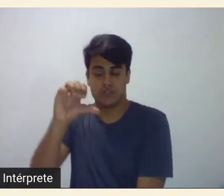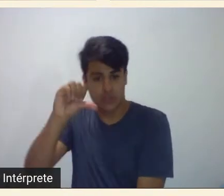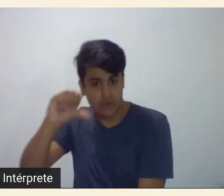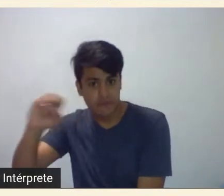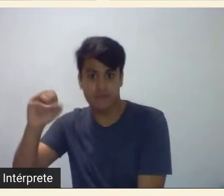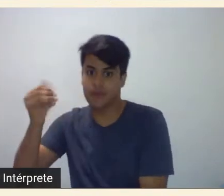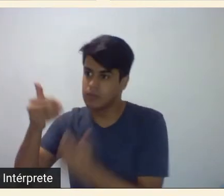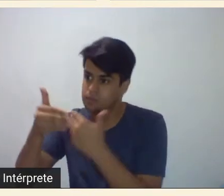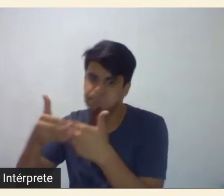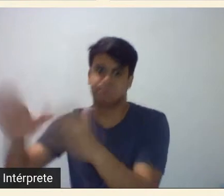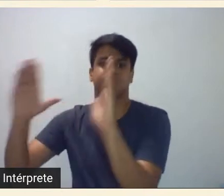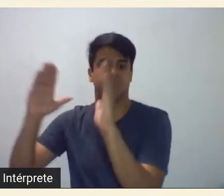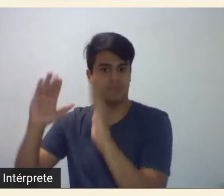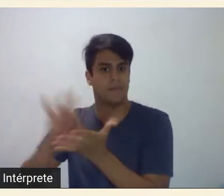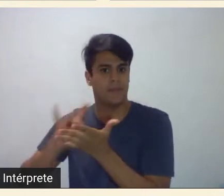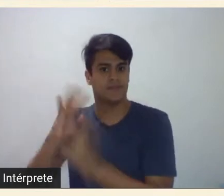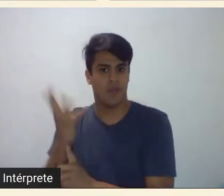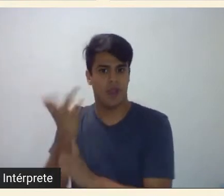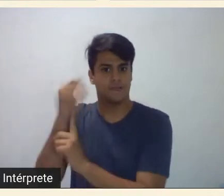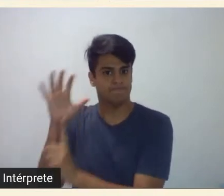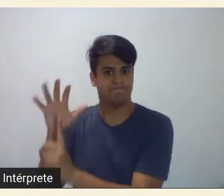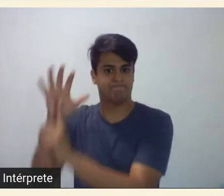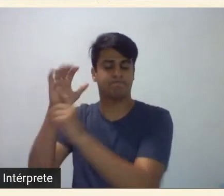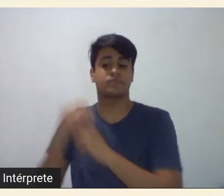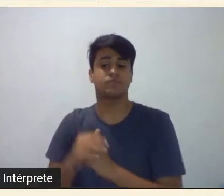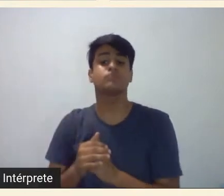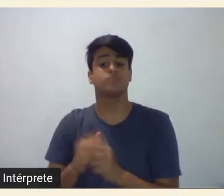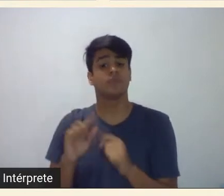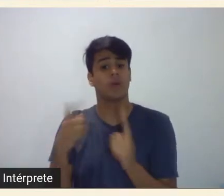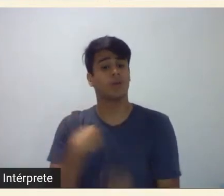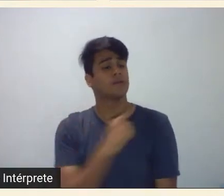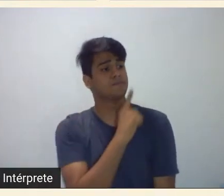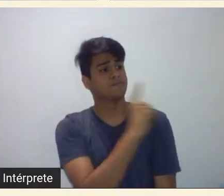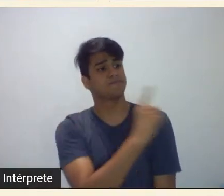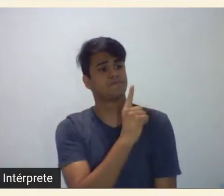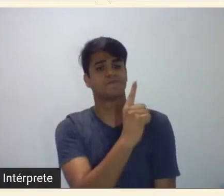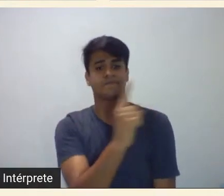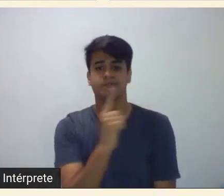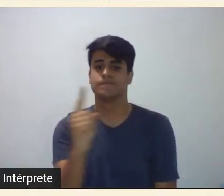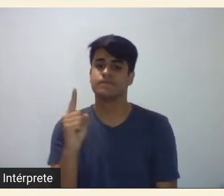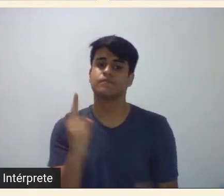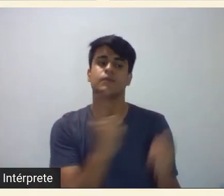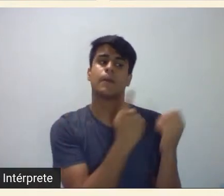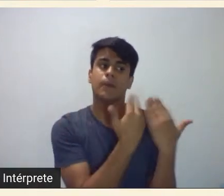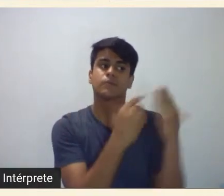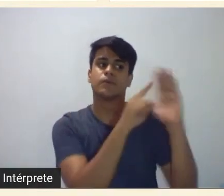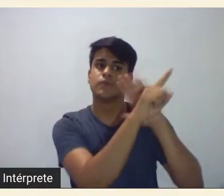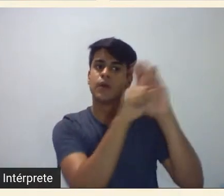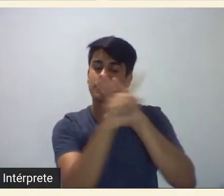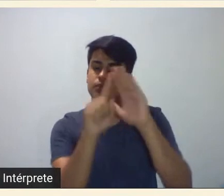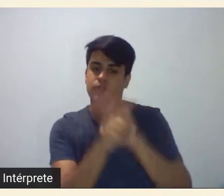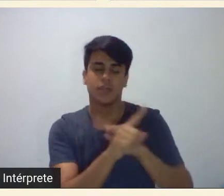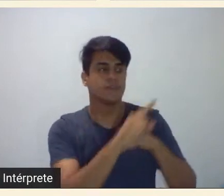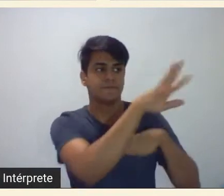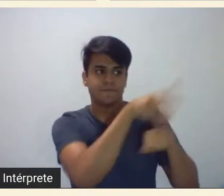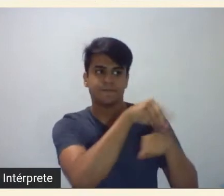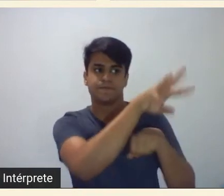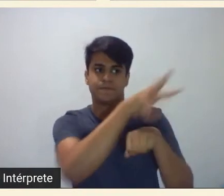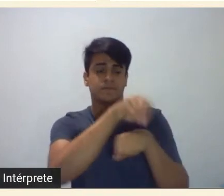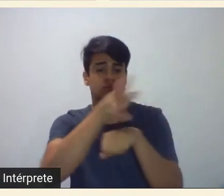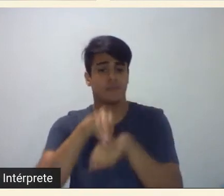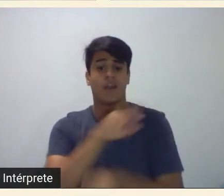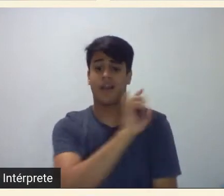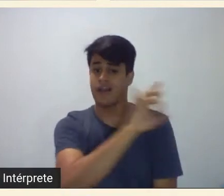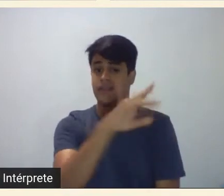ia como é se diz conversar com cada um e colhi o depoimento assim eu pude obter os dados biográficos de cada um dos